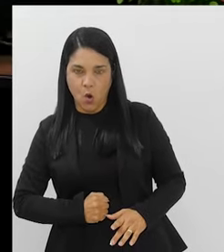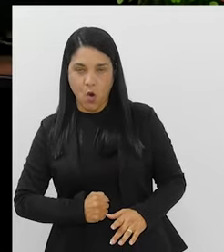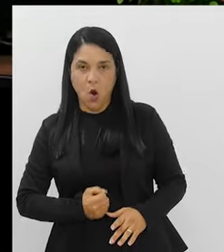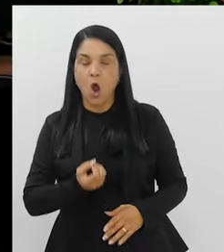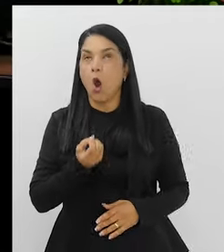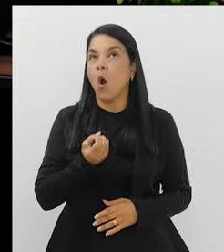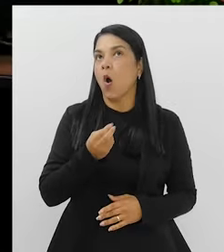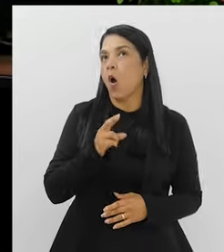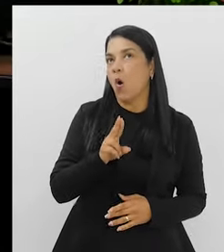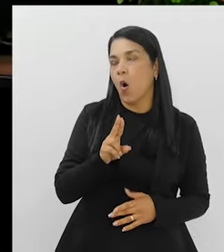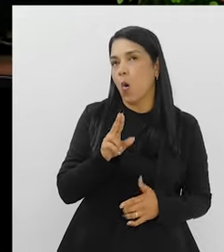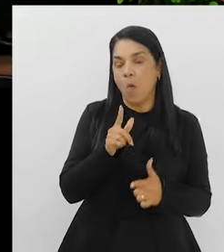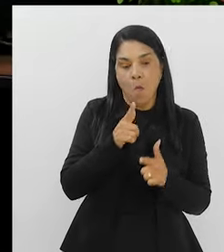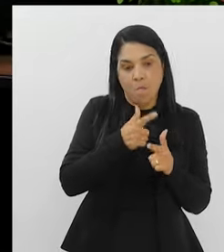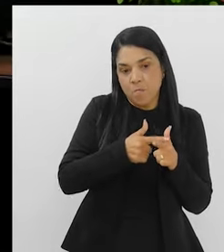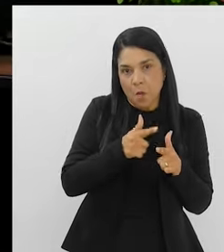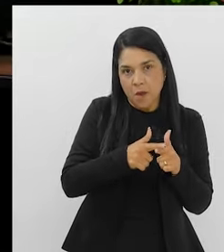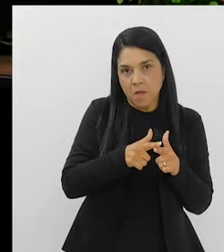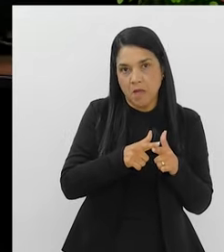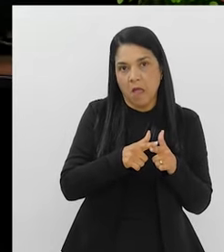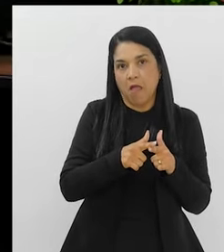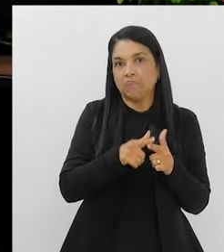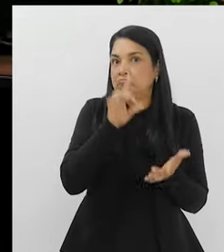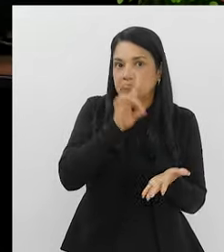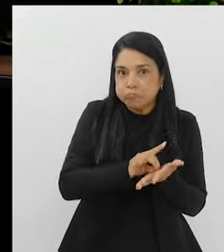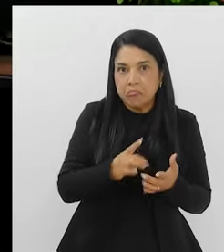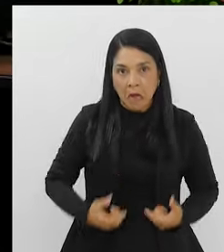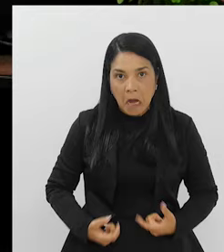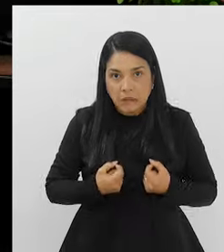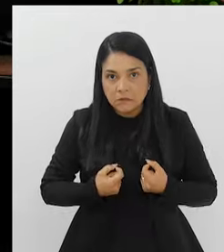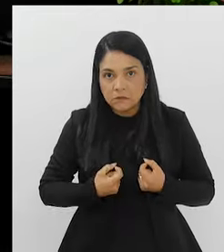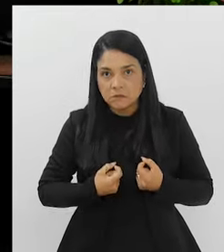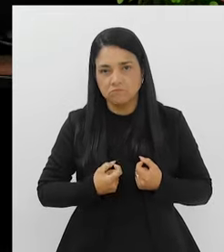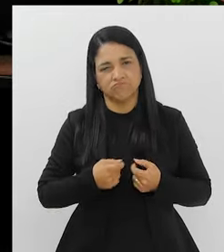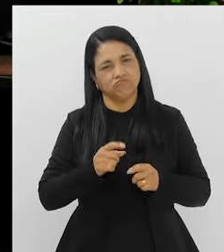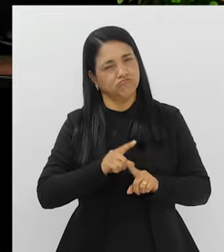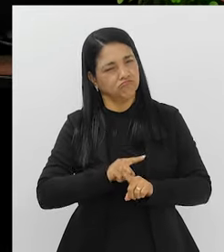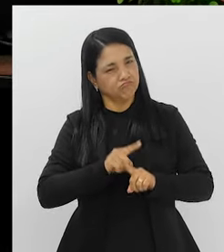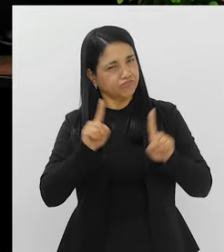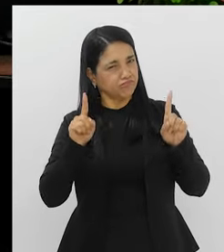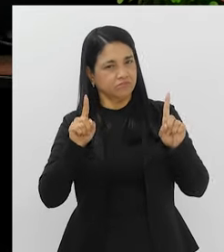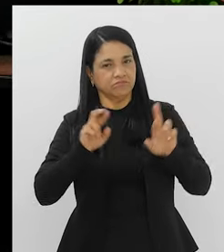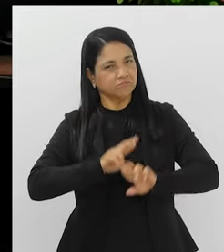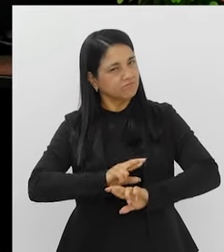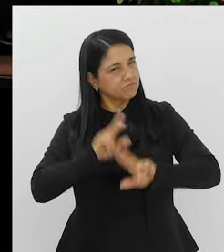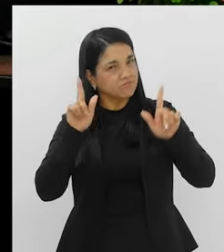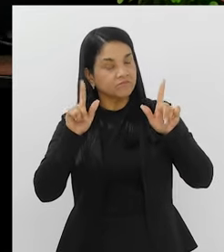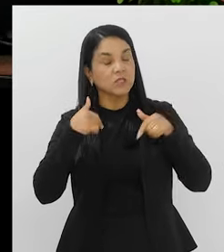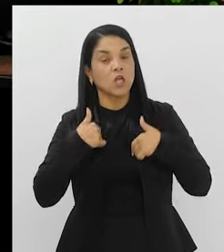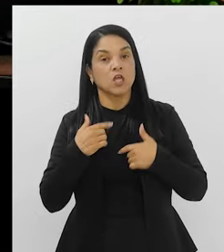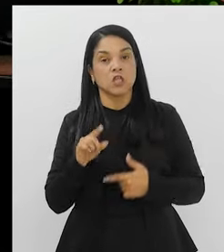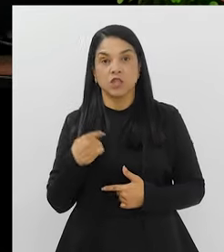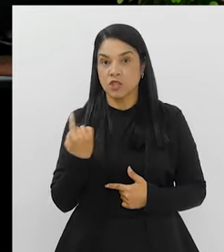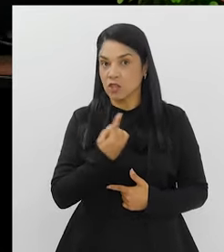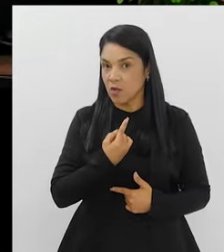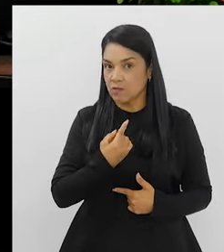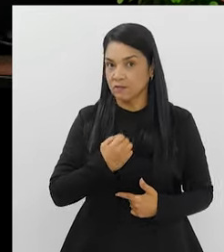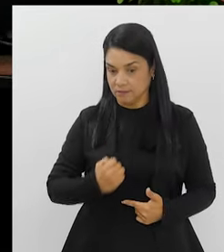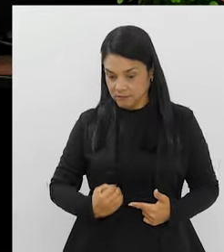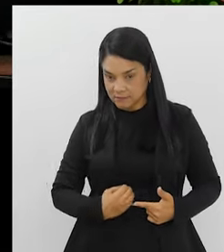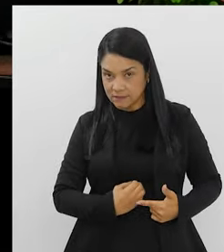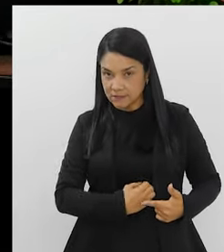que, ah, se tiver qualquer problema vai ser câncer. Não é isso, tá? O nosso intestino, ele